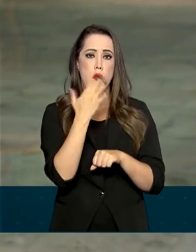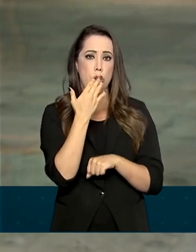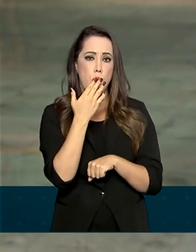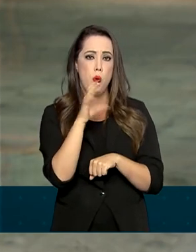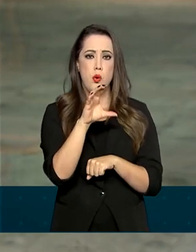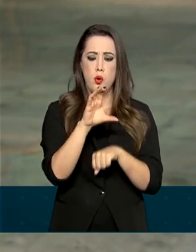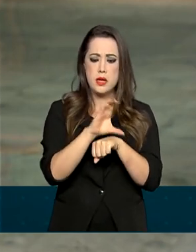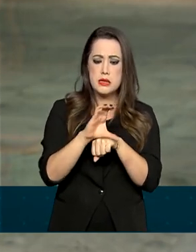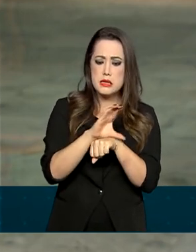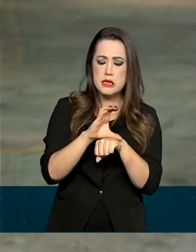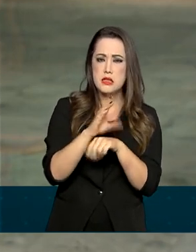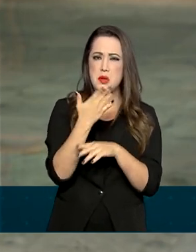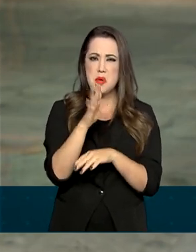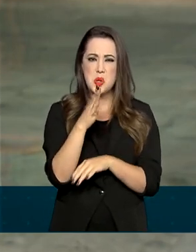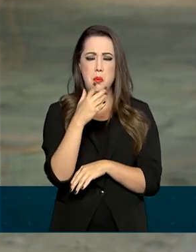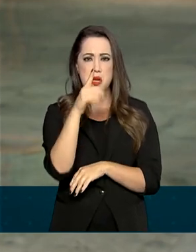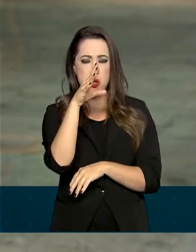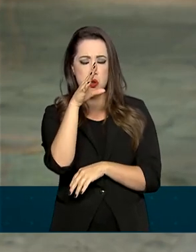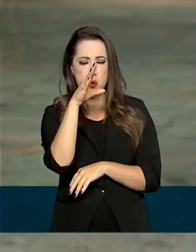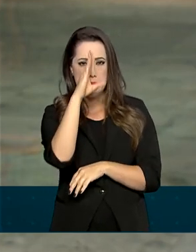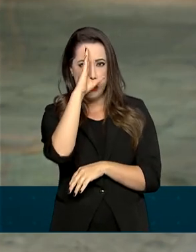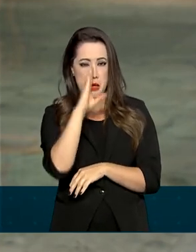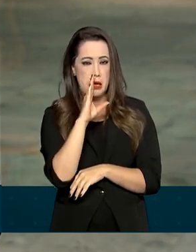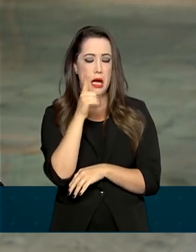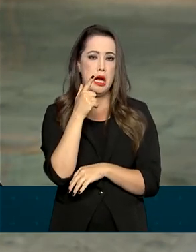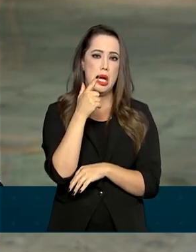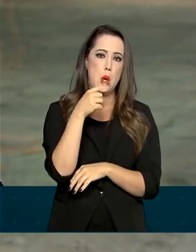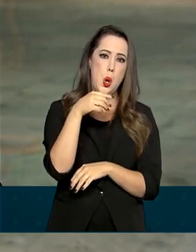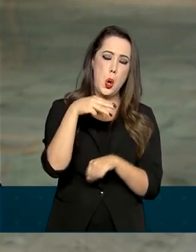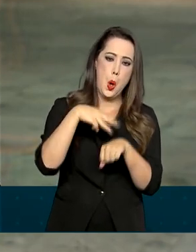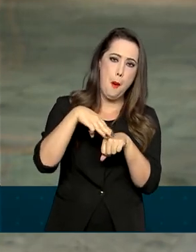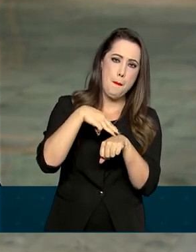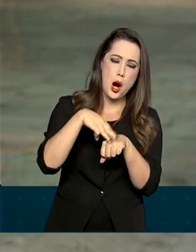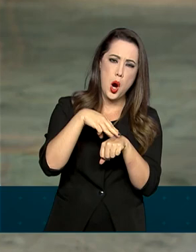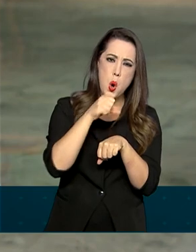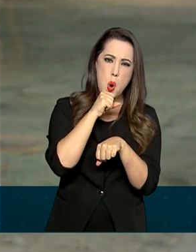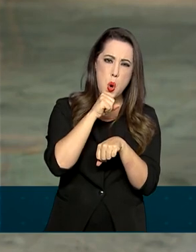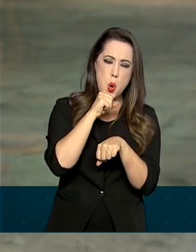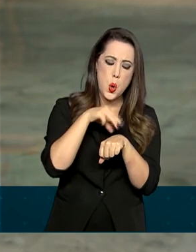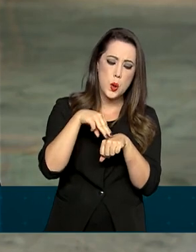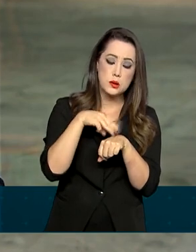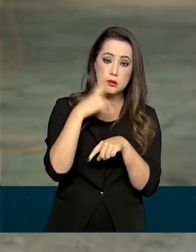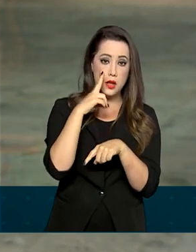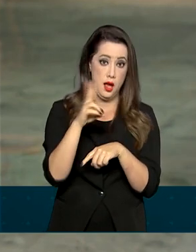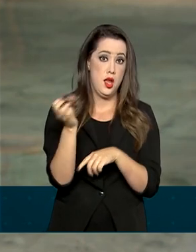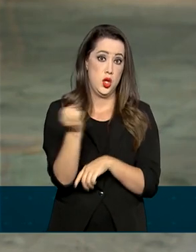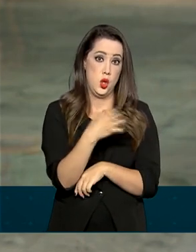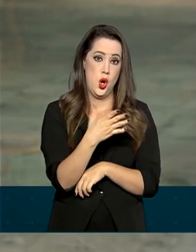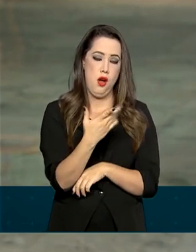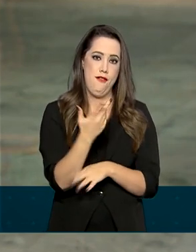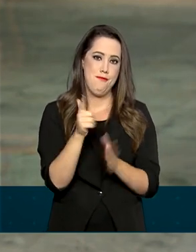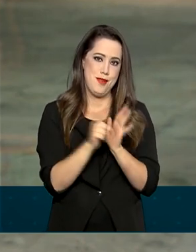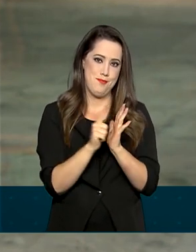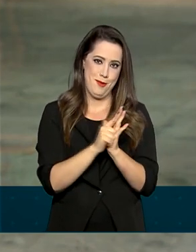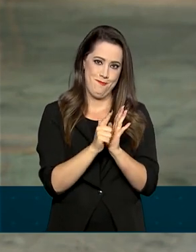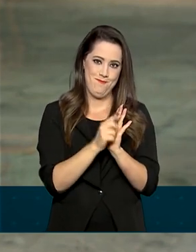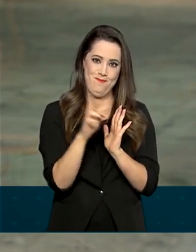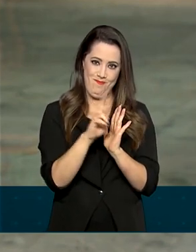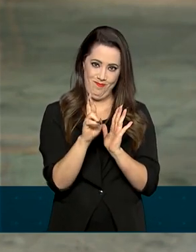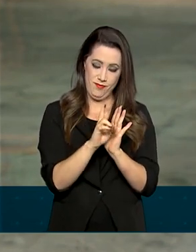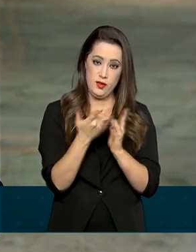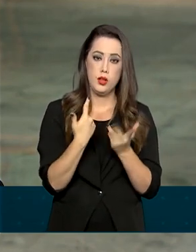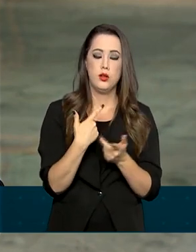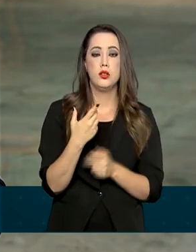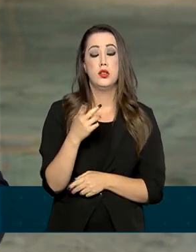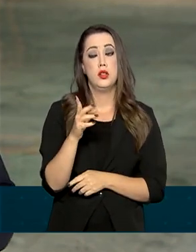Cinza, sépia, que é aquele amarelo, marrom, mais envelhecidos. Essa é a cor da nova moeda. E a última moeda lançada pelo Banco Central